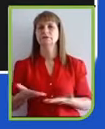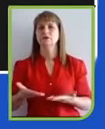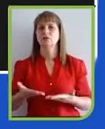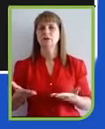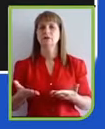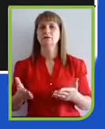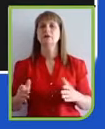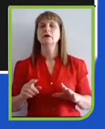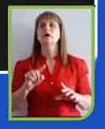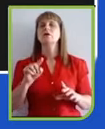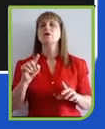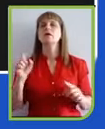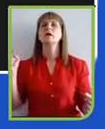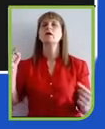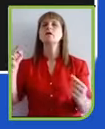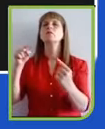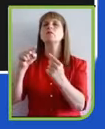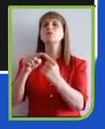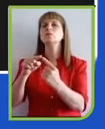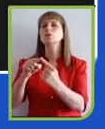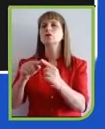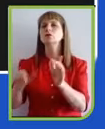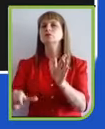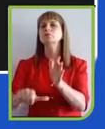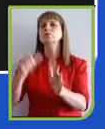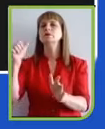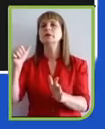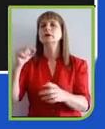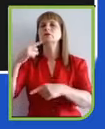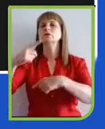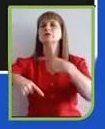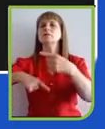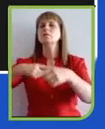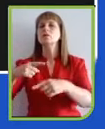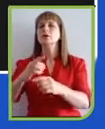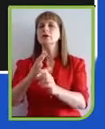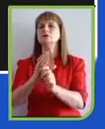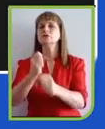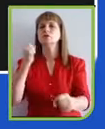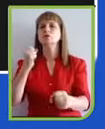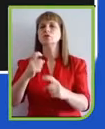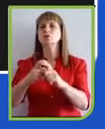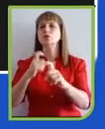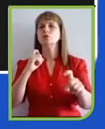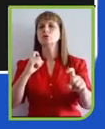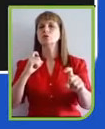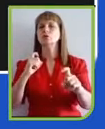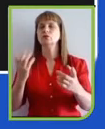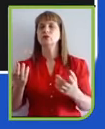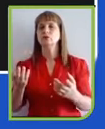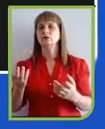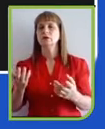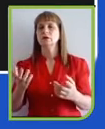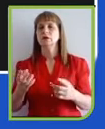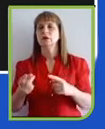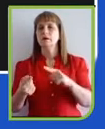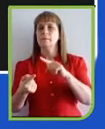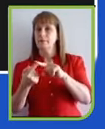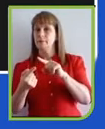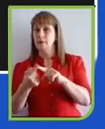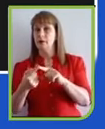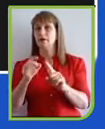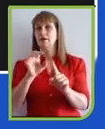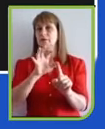antes do lucro. A primeira vez que essa expressão ocorreu foi numa conversa de